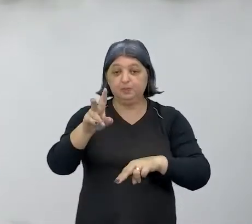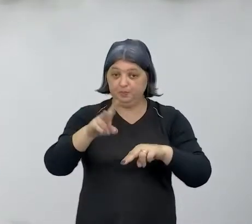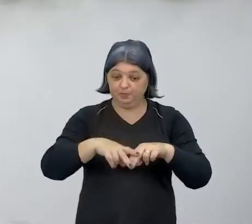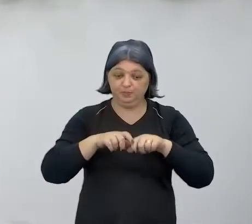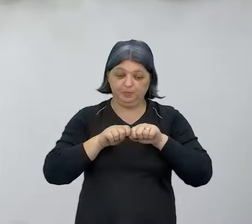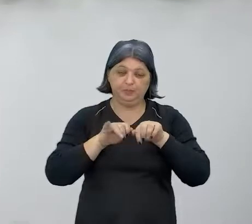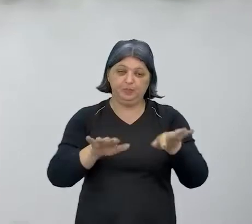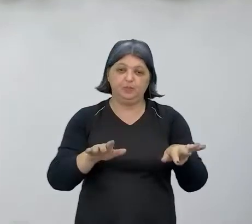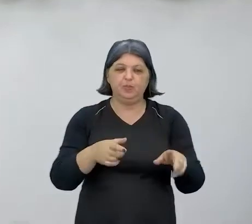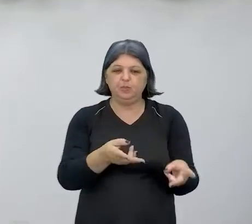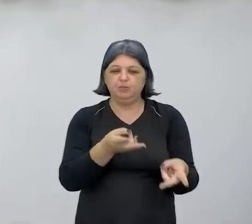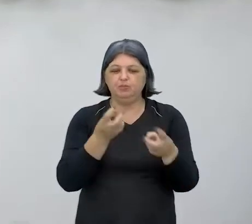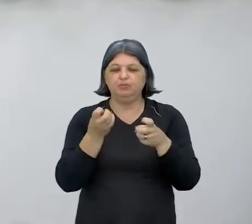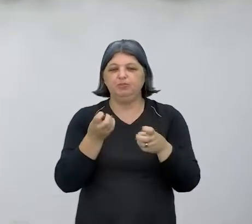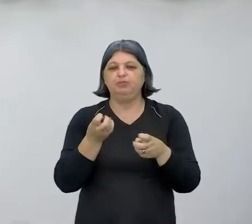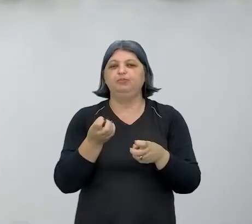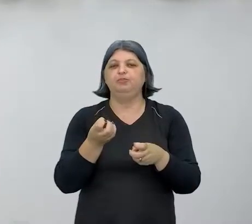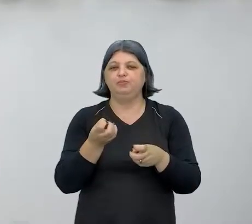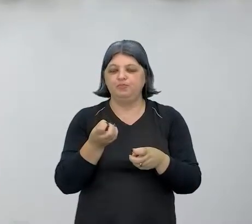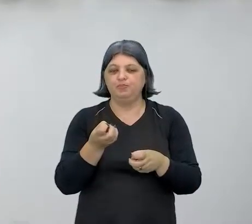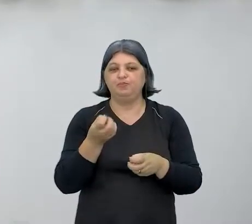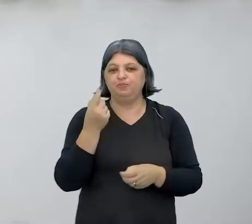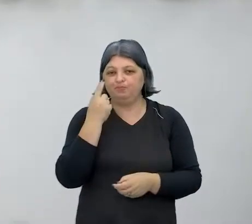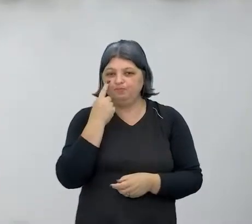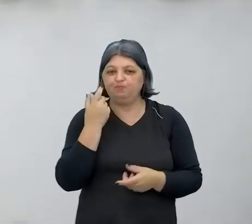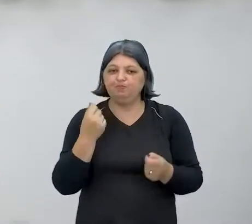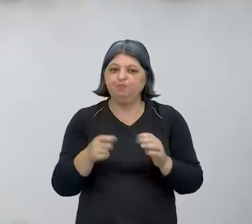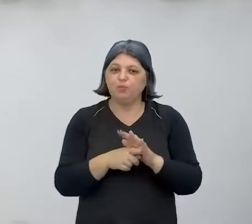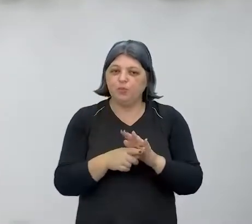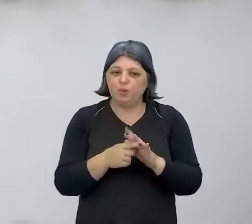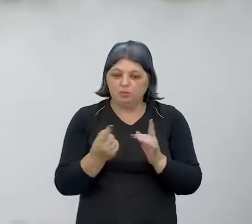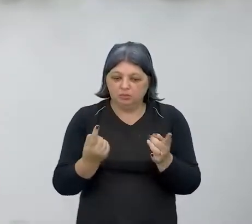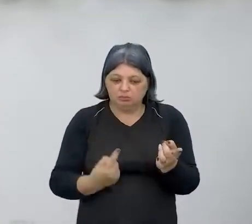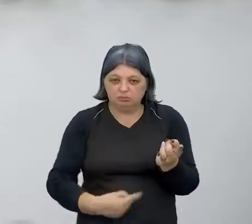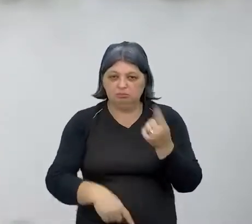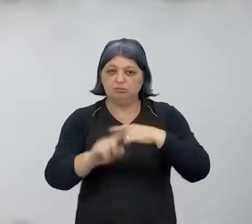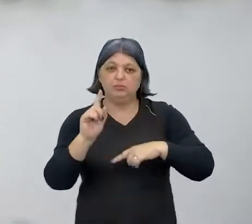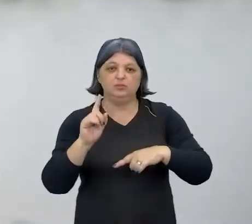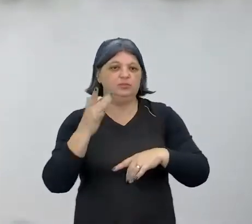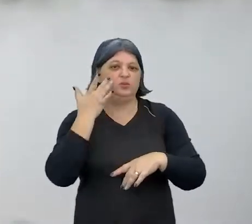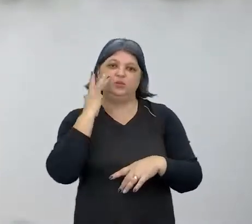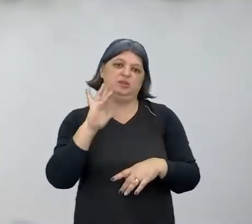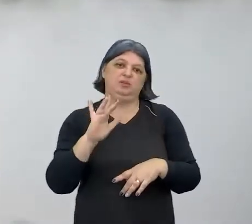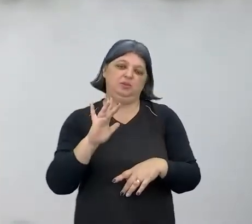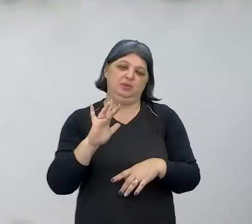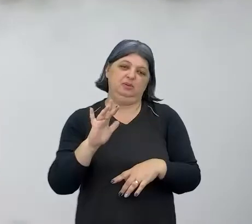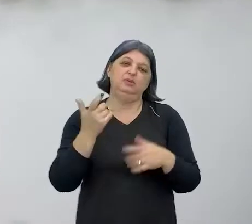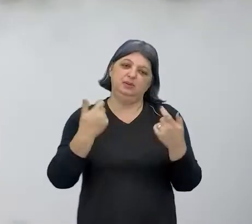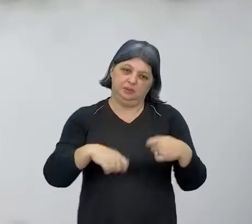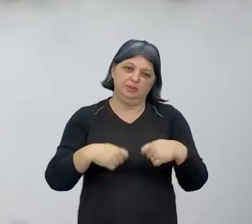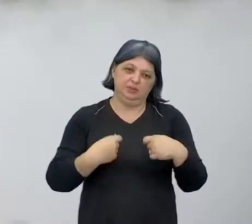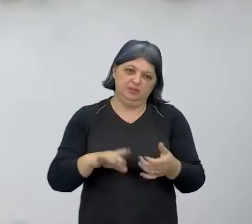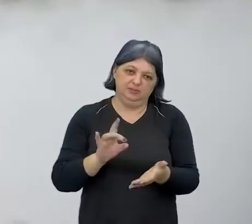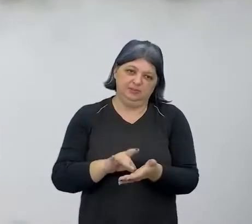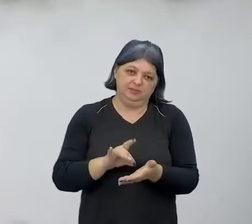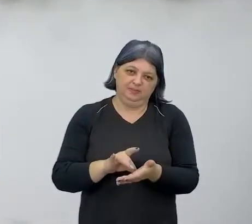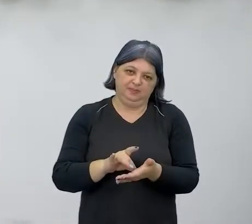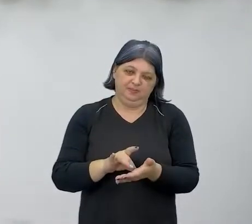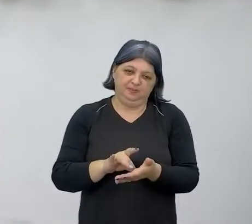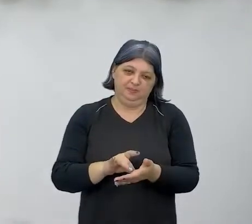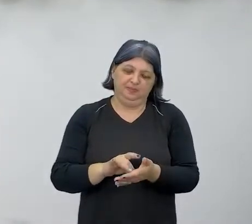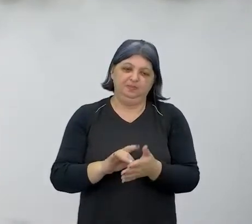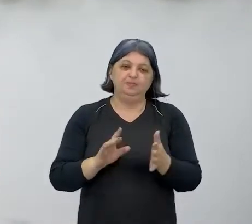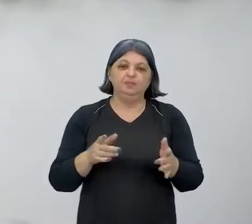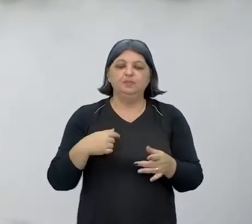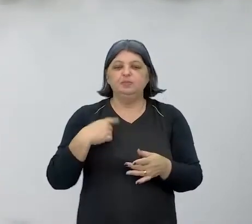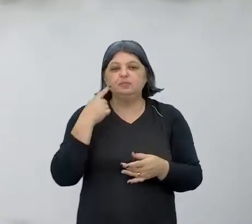então, aí que eu percebi, eu falei, poxa, dei um passo à frente sem saber que seria necessário. Então, é